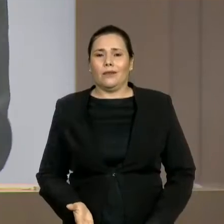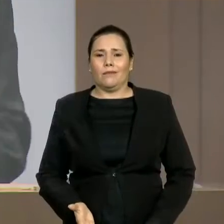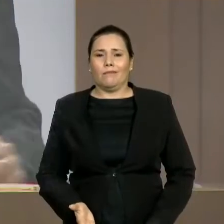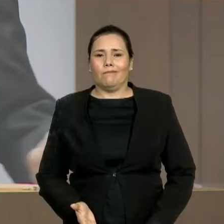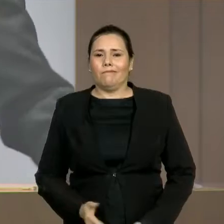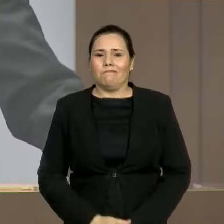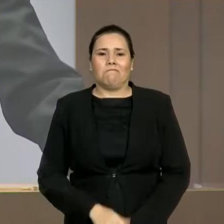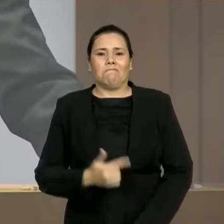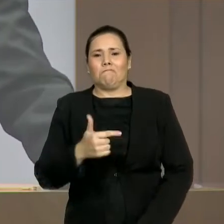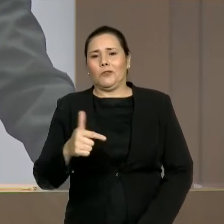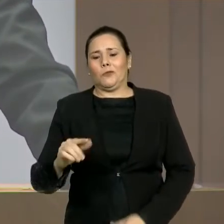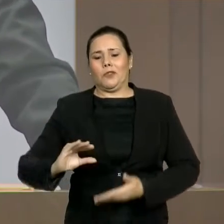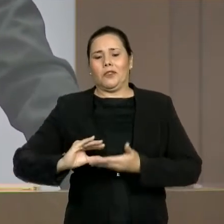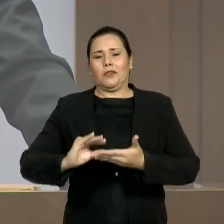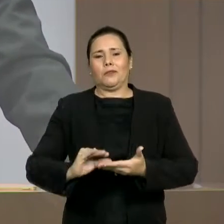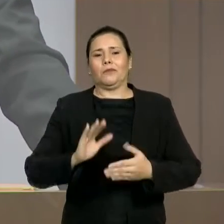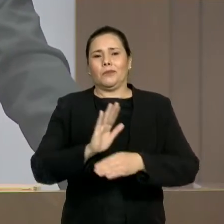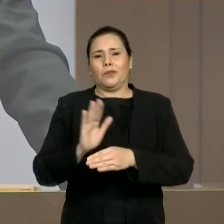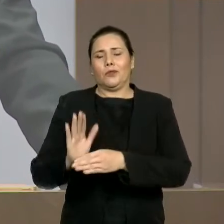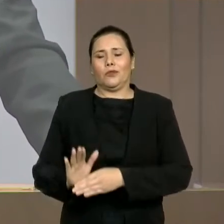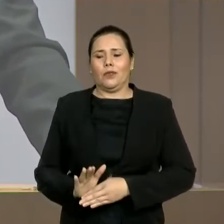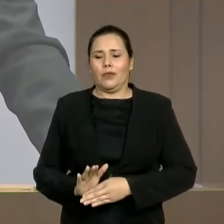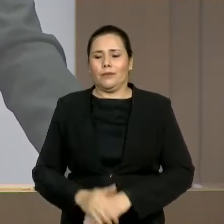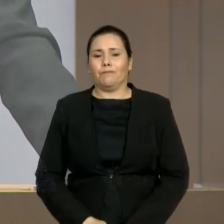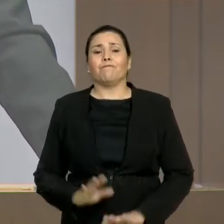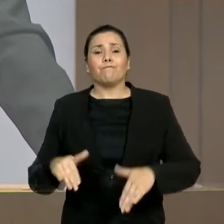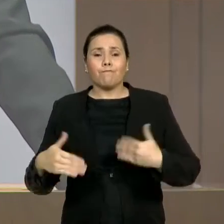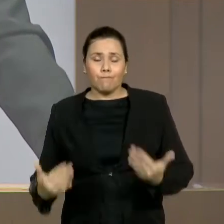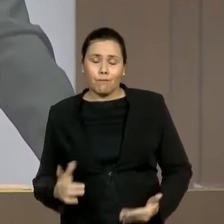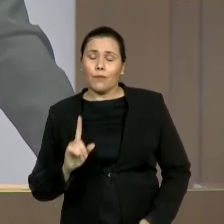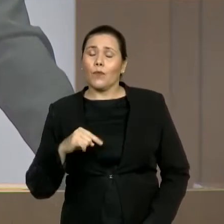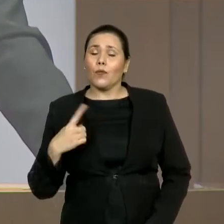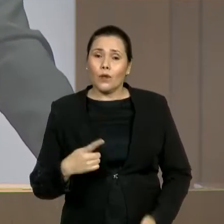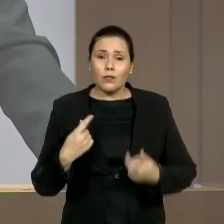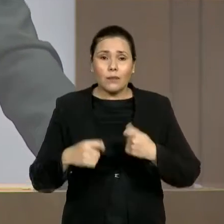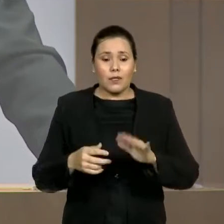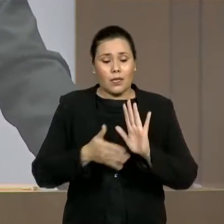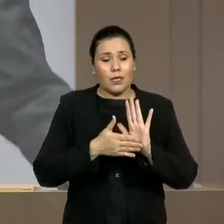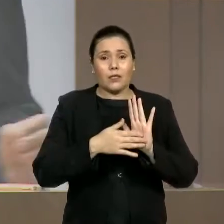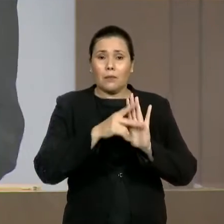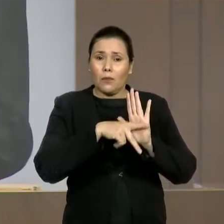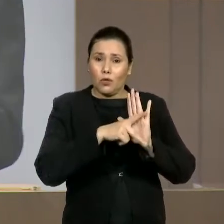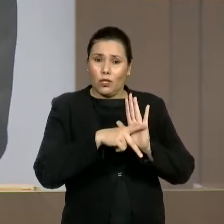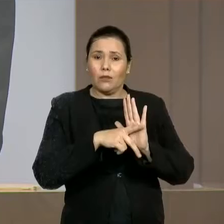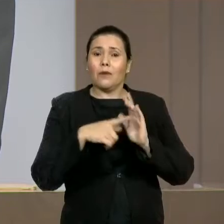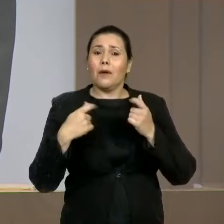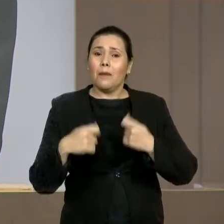e, mais do que isso, a necessidade de a gente ampliar esse aspecto.